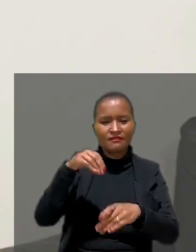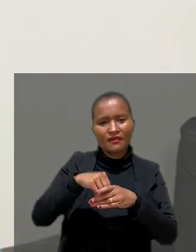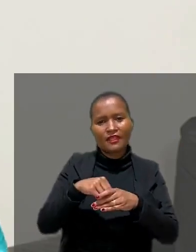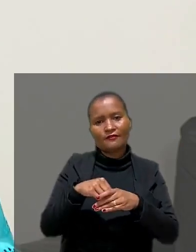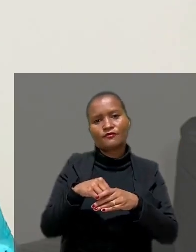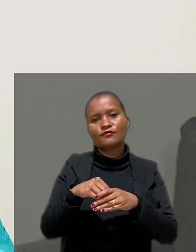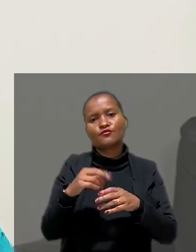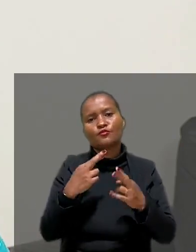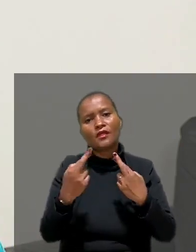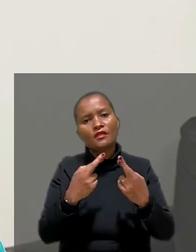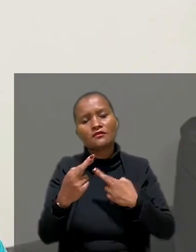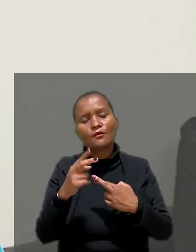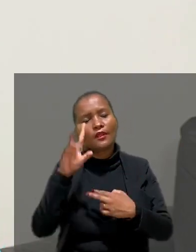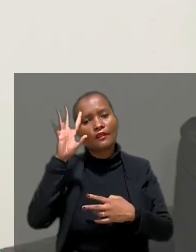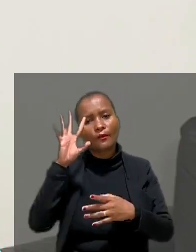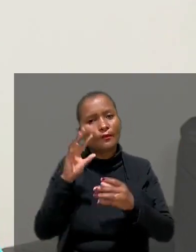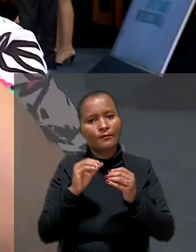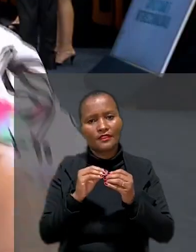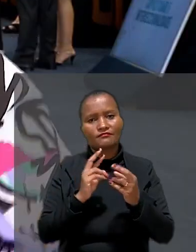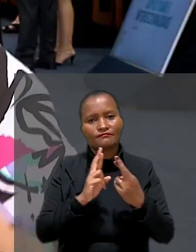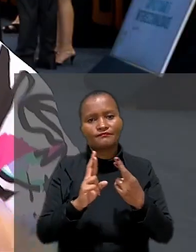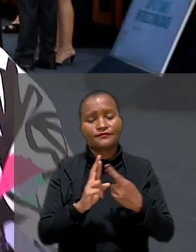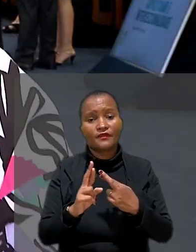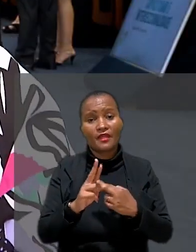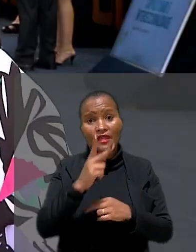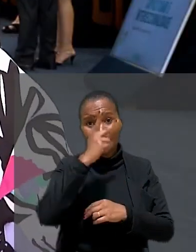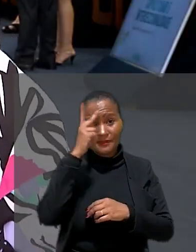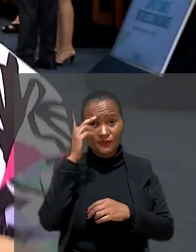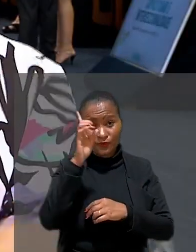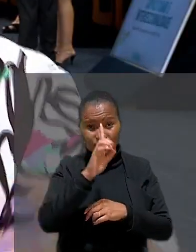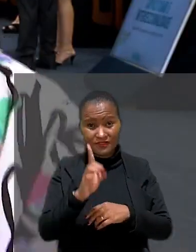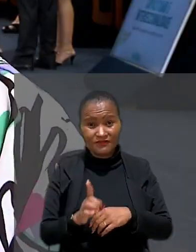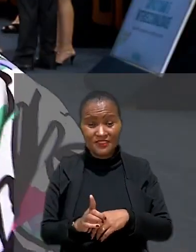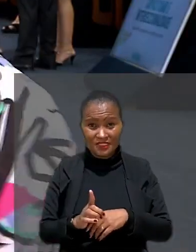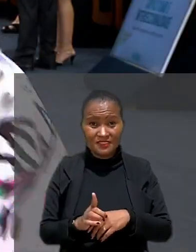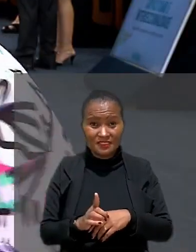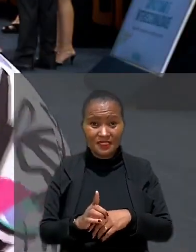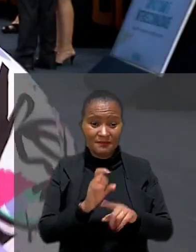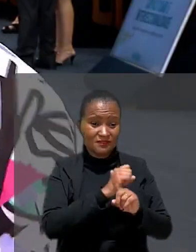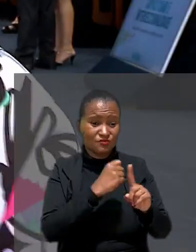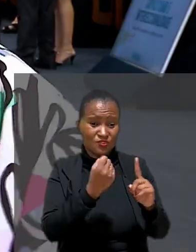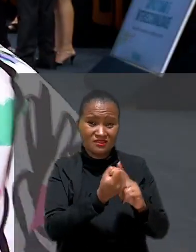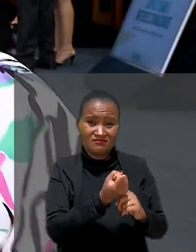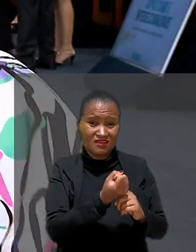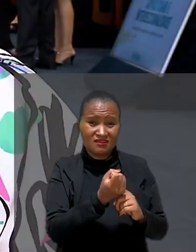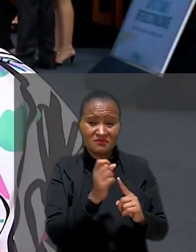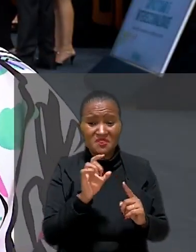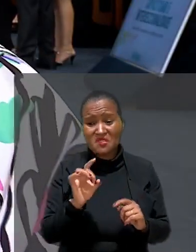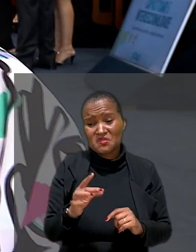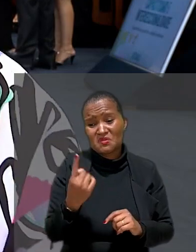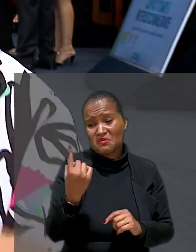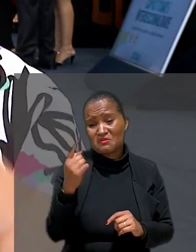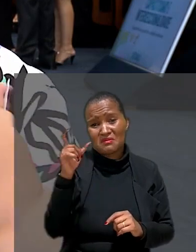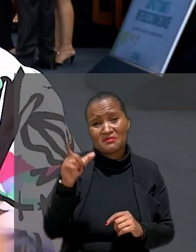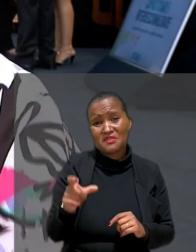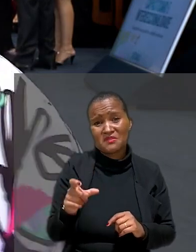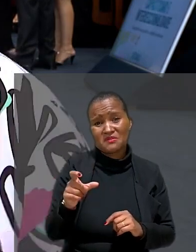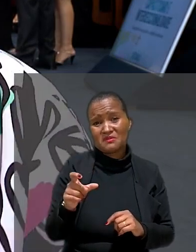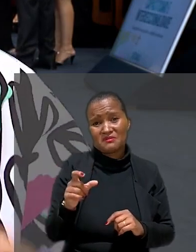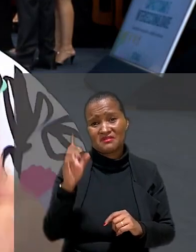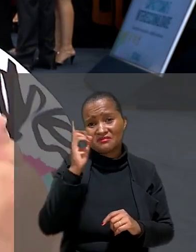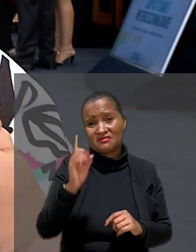que ainda não compreende essa dimensão. Uma pessoa com deficiência, para a sociedade, ela é só uma pessoa com deficiência. Ela não tem